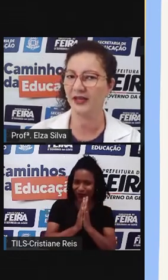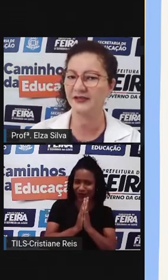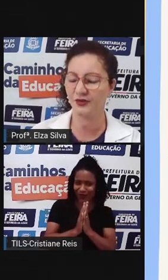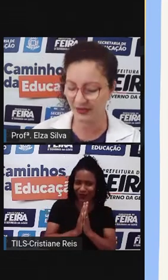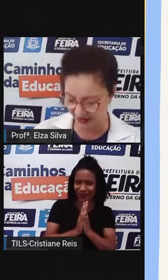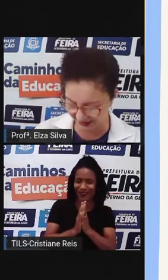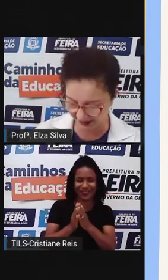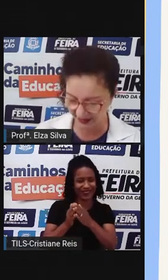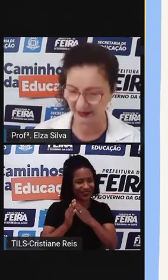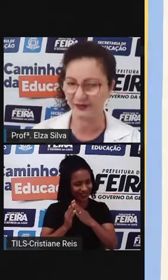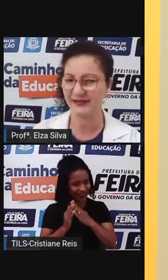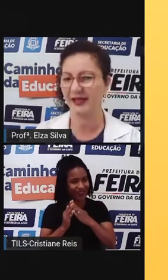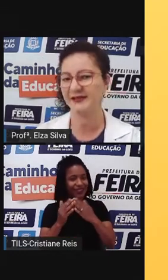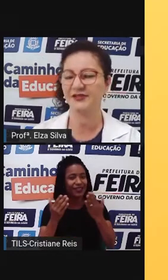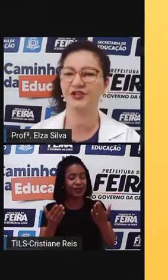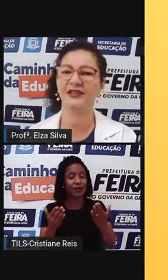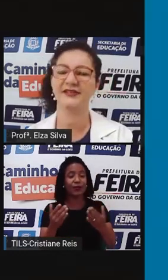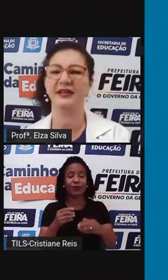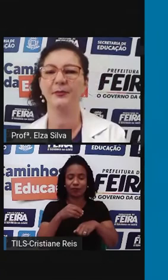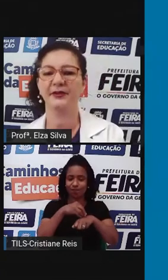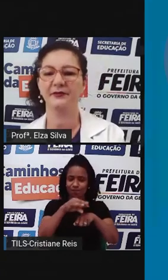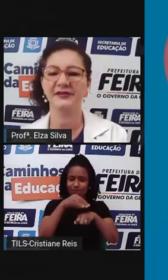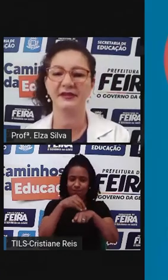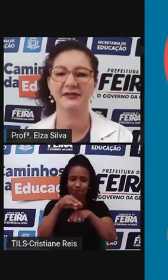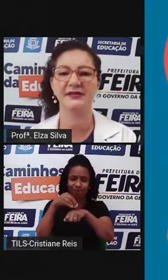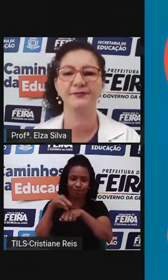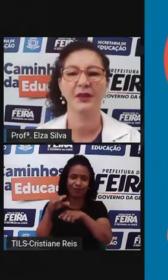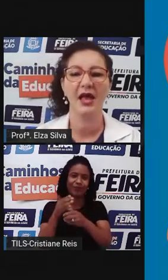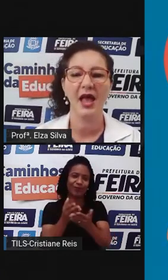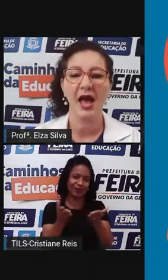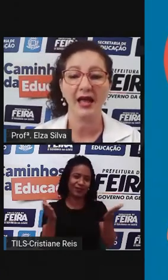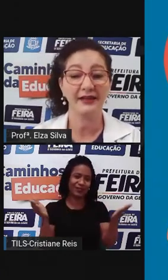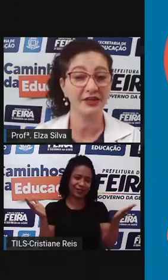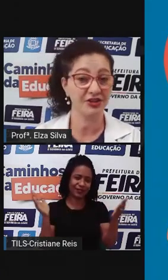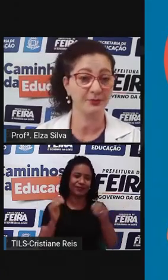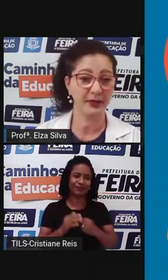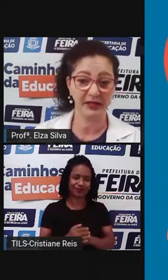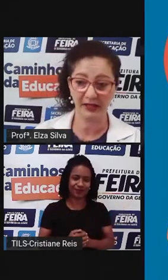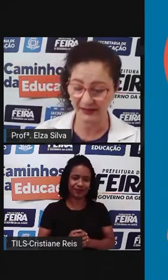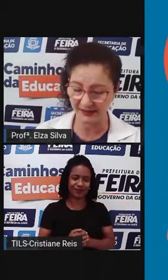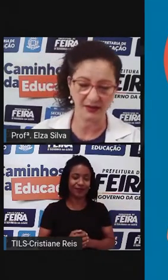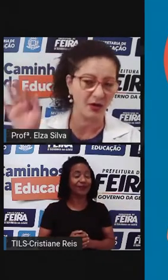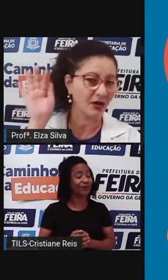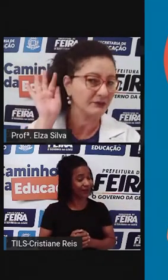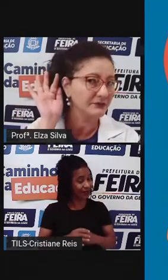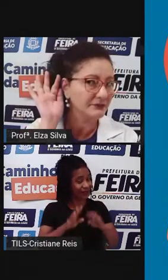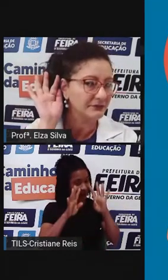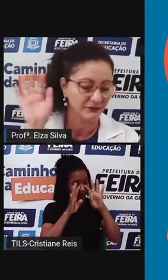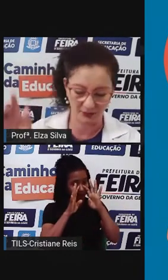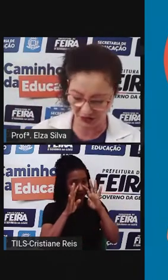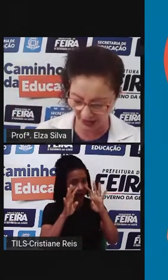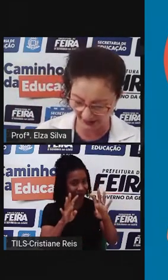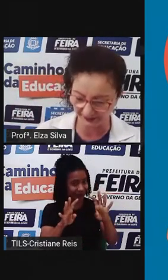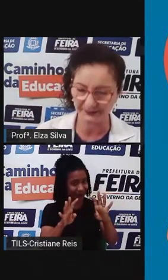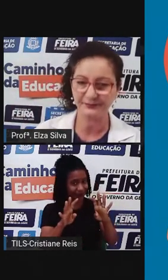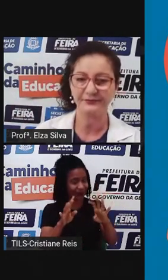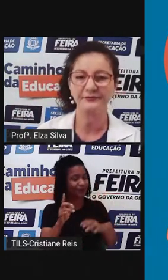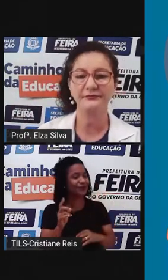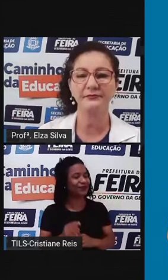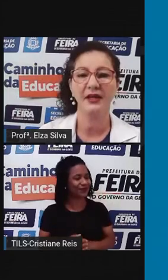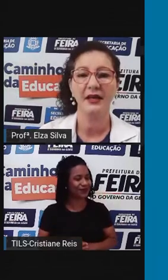Ok, students? Então, segue essas dicas aí para vocês. Attention, please. Ó, vamos lá.